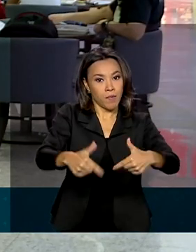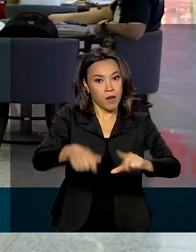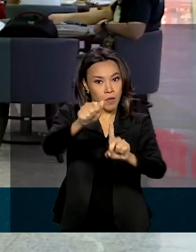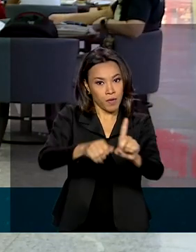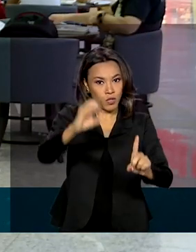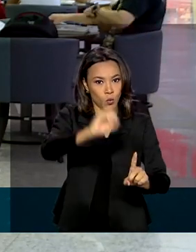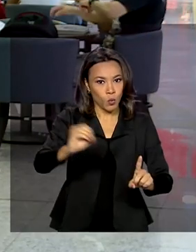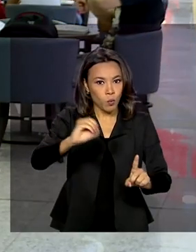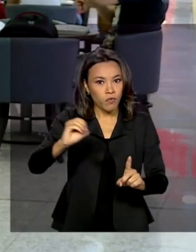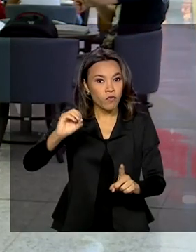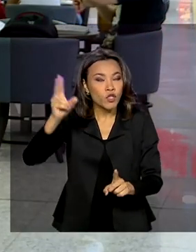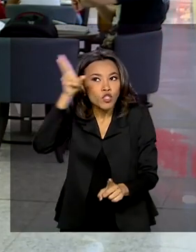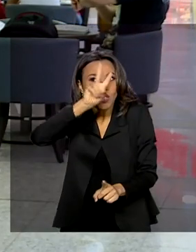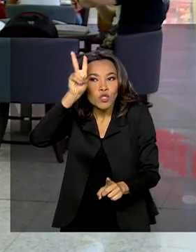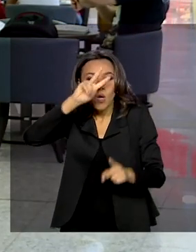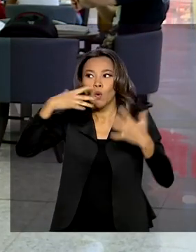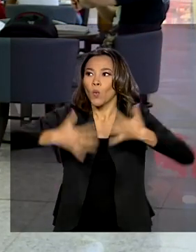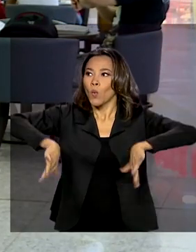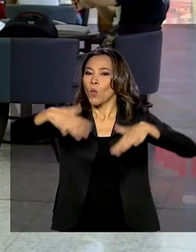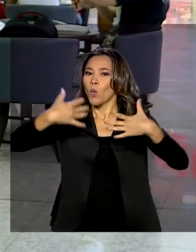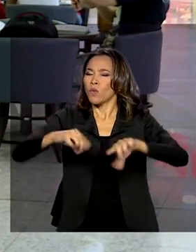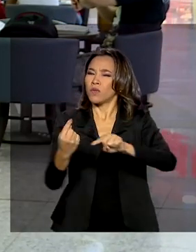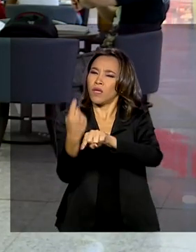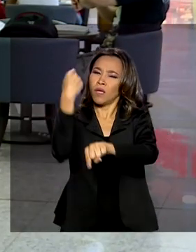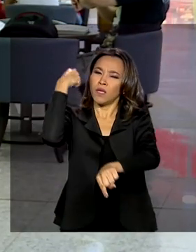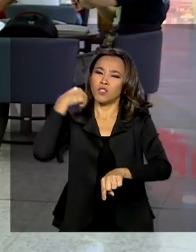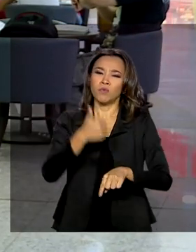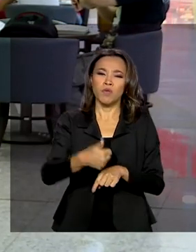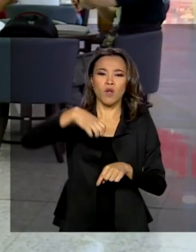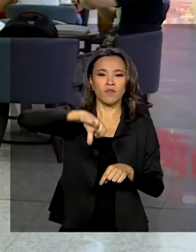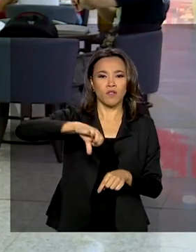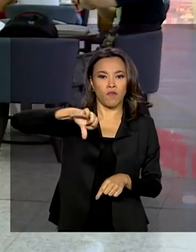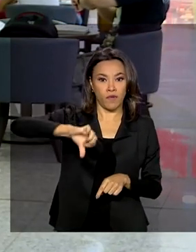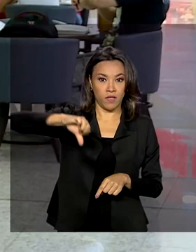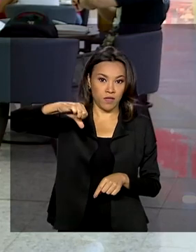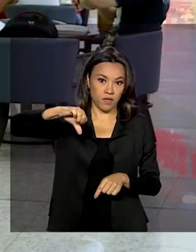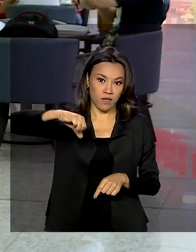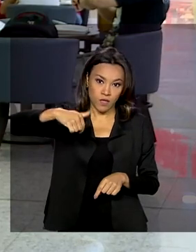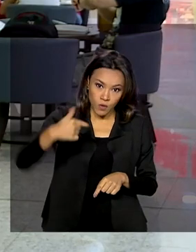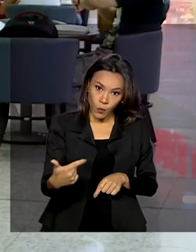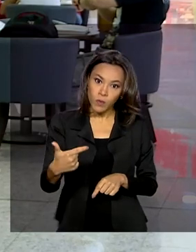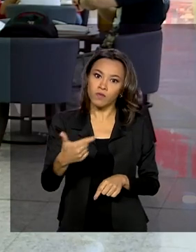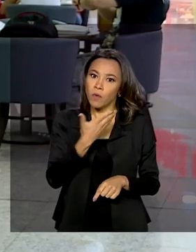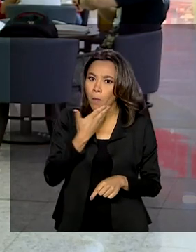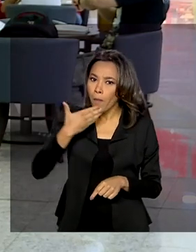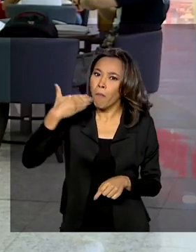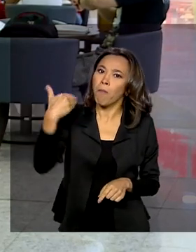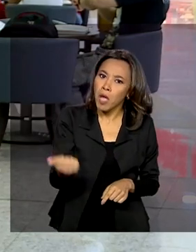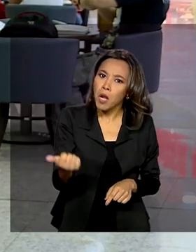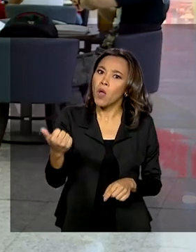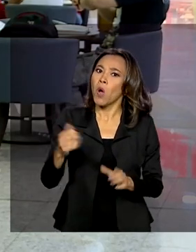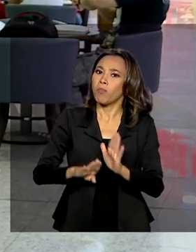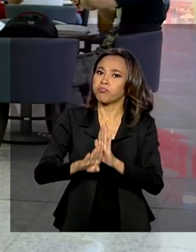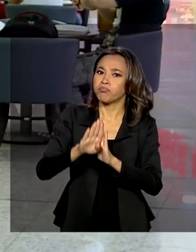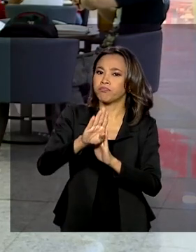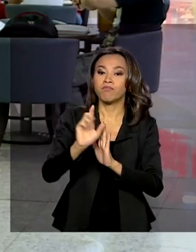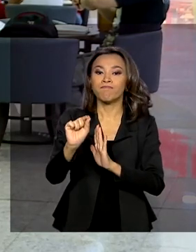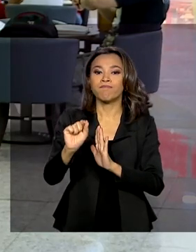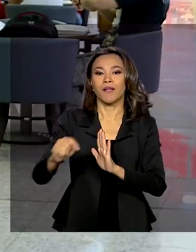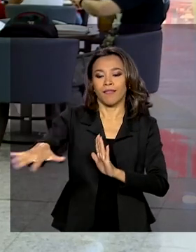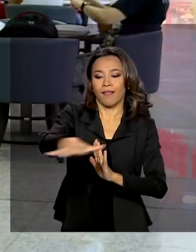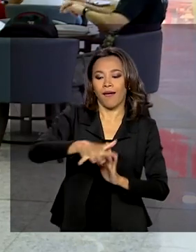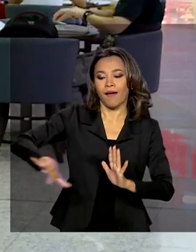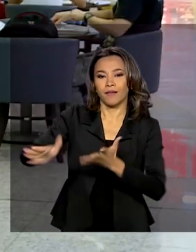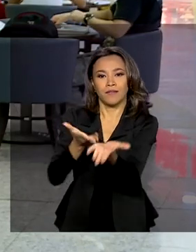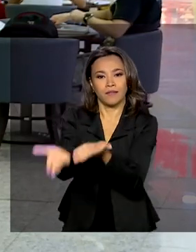da série histórica do Caged desde 1992. O setor que teve o melhor desempenho foi o de serviços, que